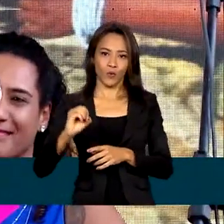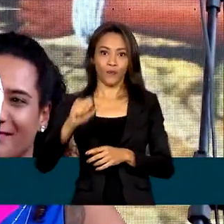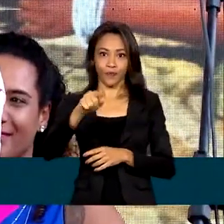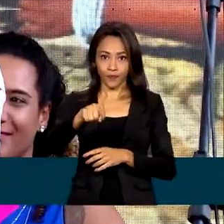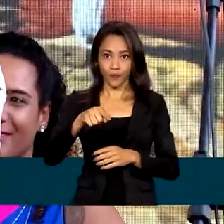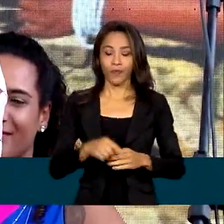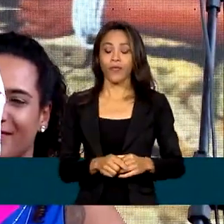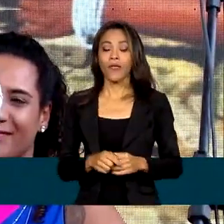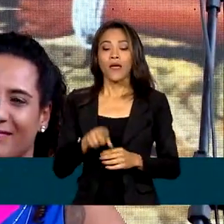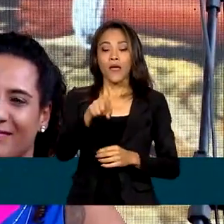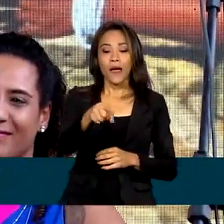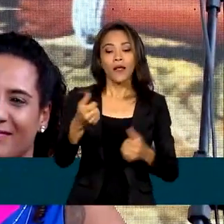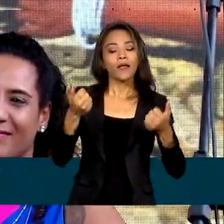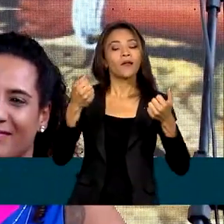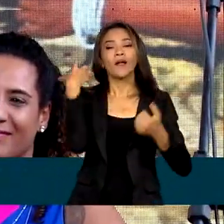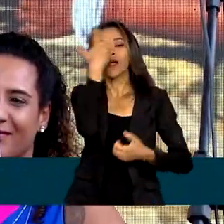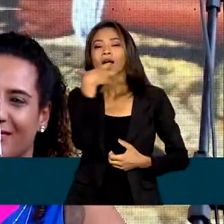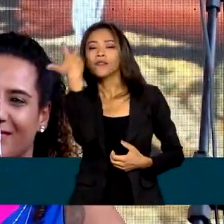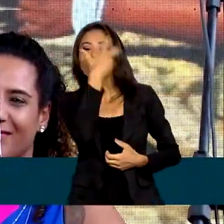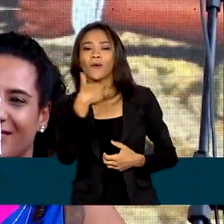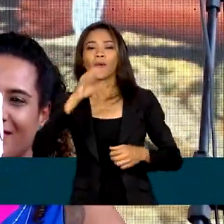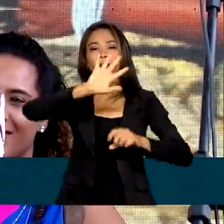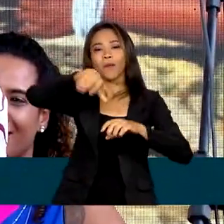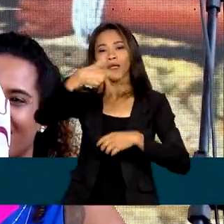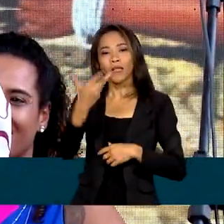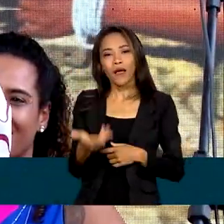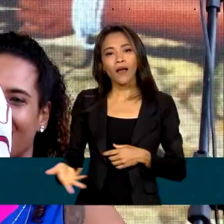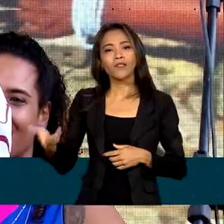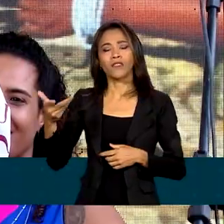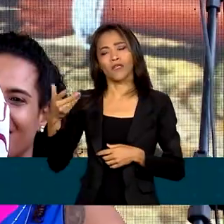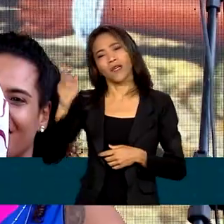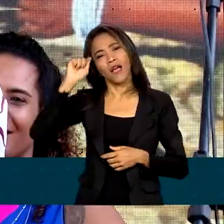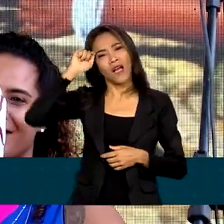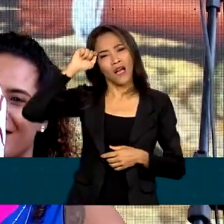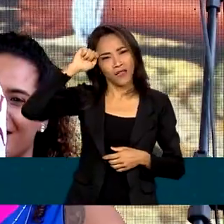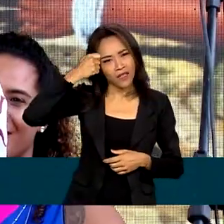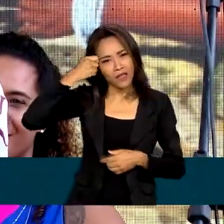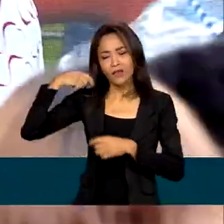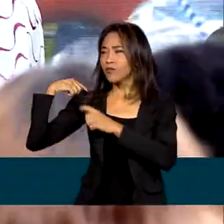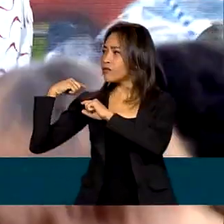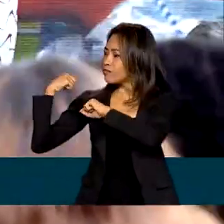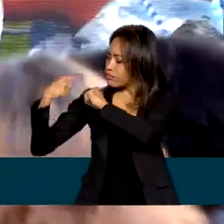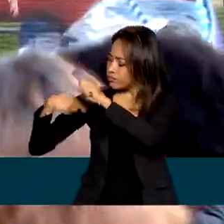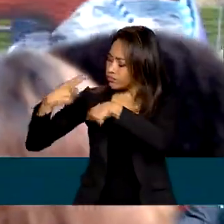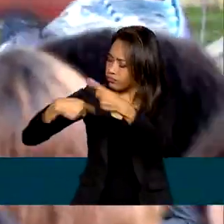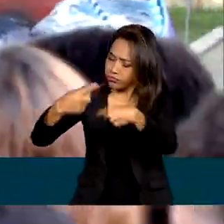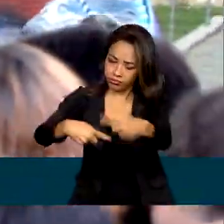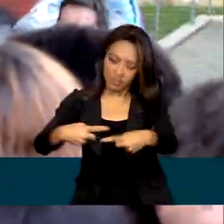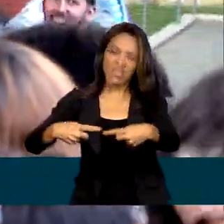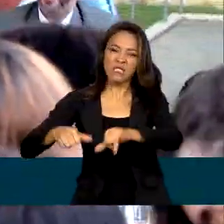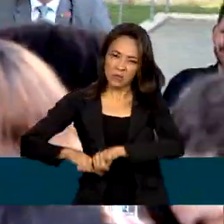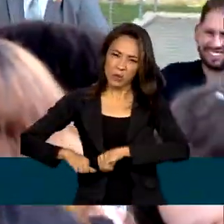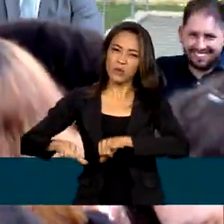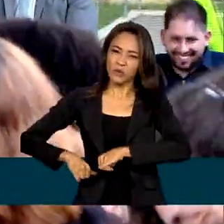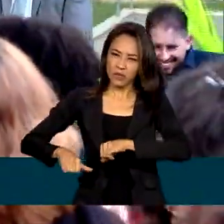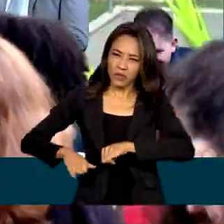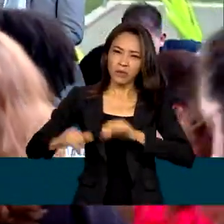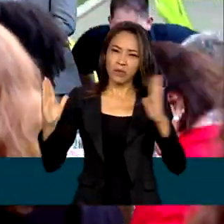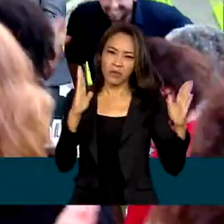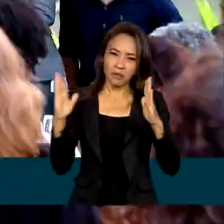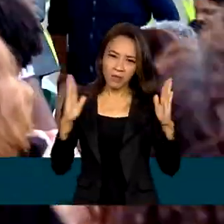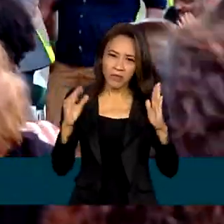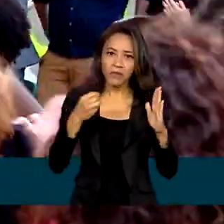ministra da Cultura cantou em homenagem à memória de gerações de homens e mulheres que sofreram durante um período de